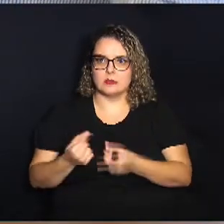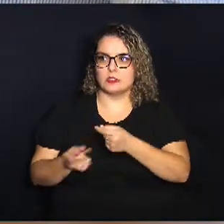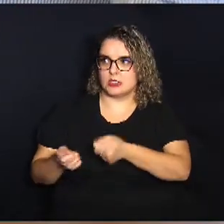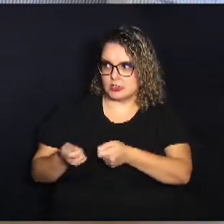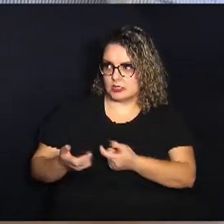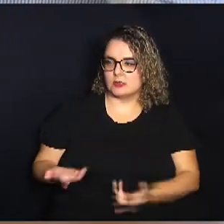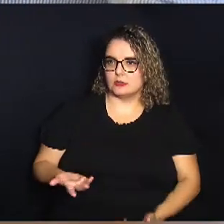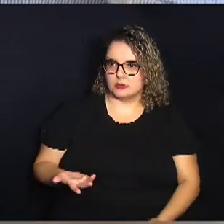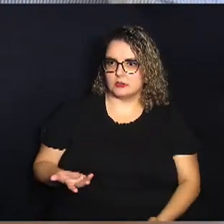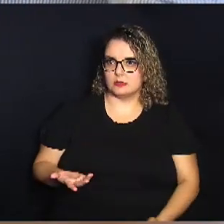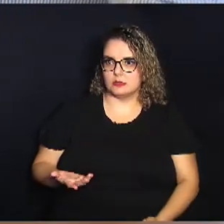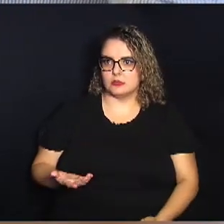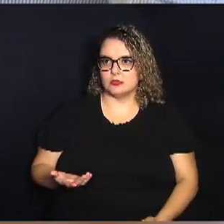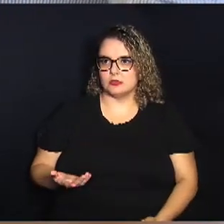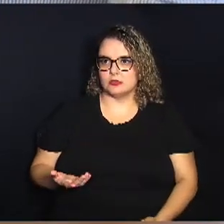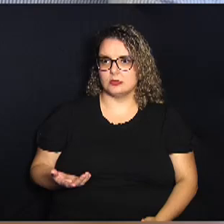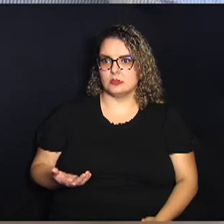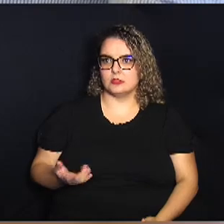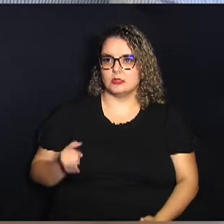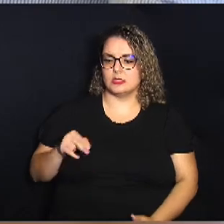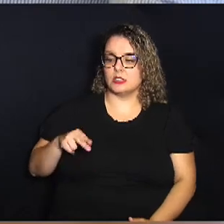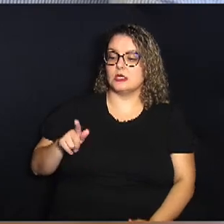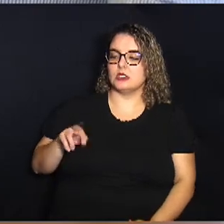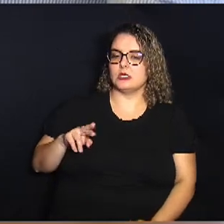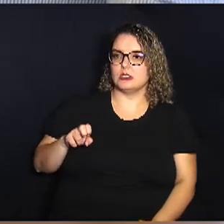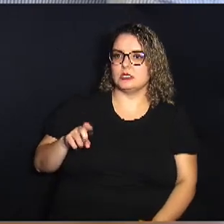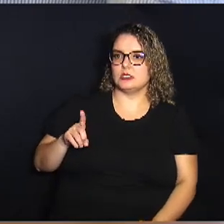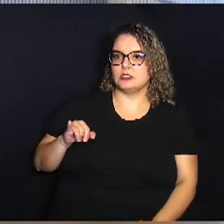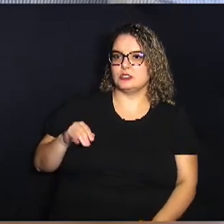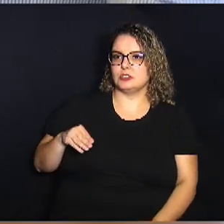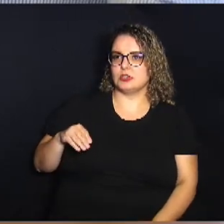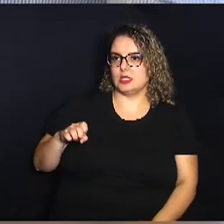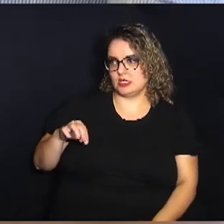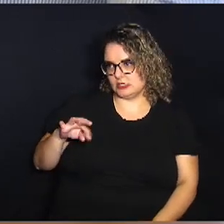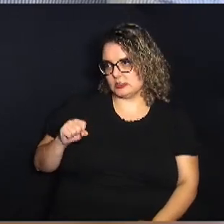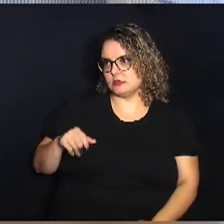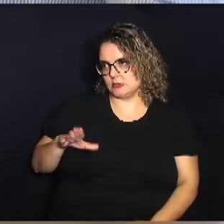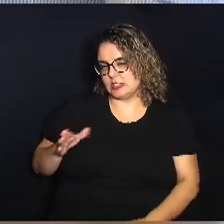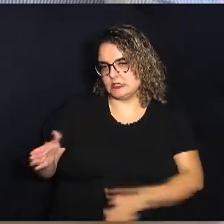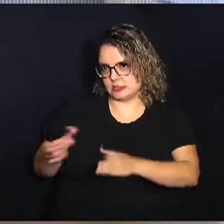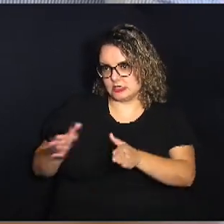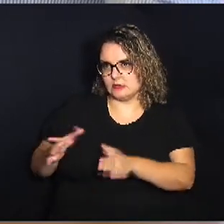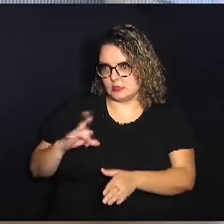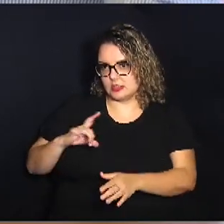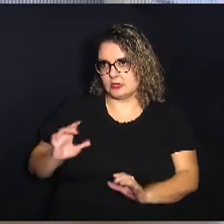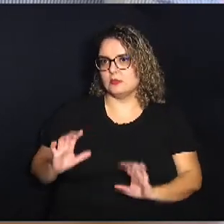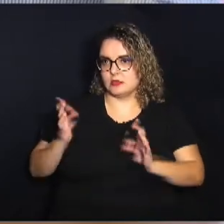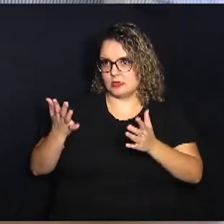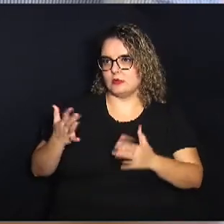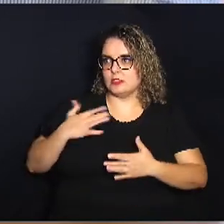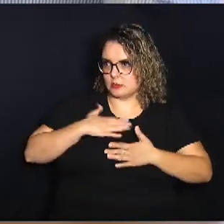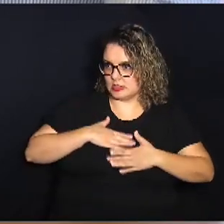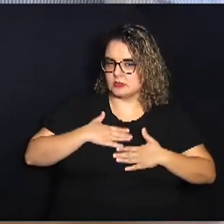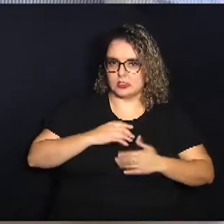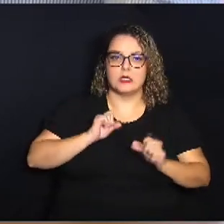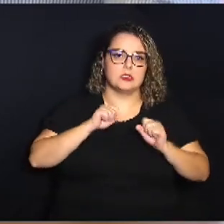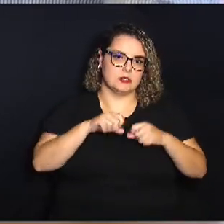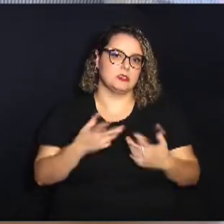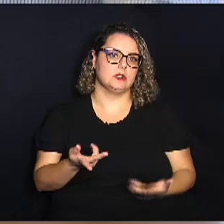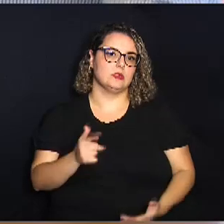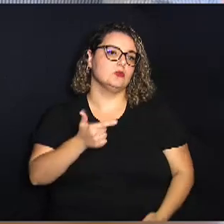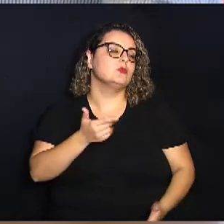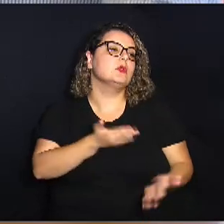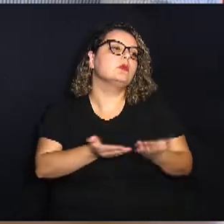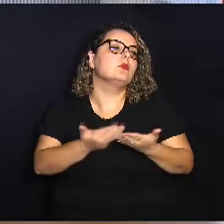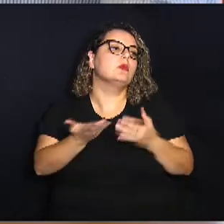e com ingredientes mais acessíveis para ter uma festa gostosa não dá para fugir